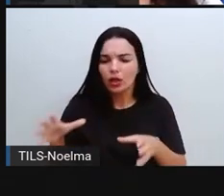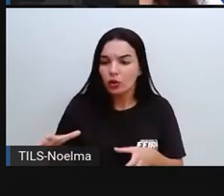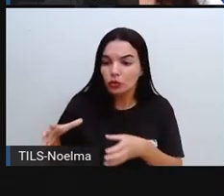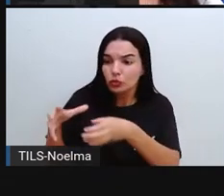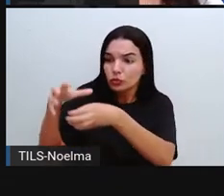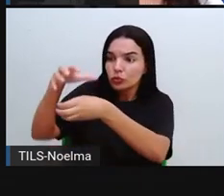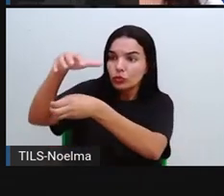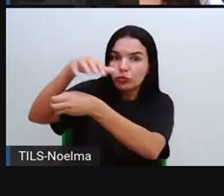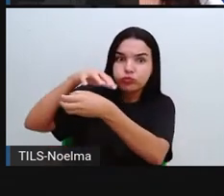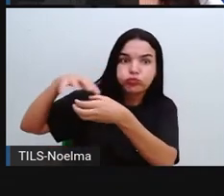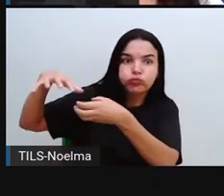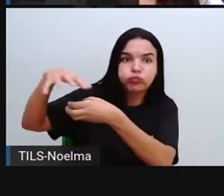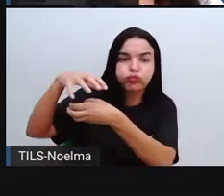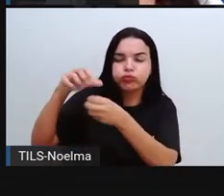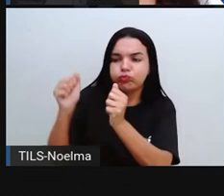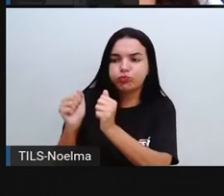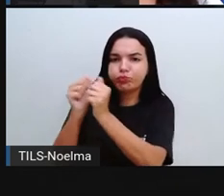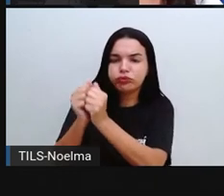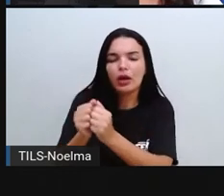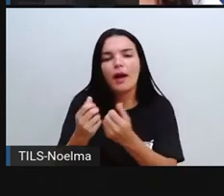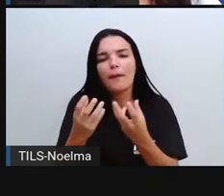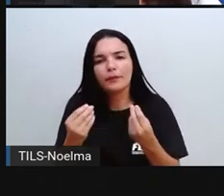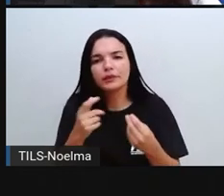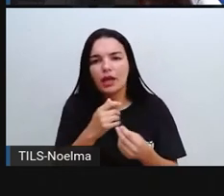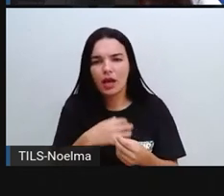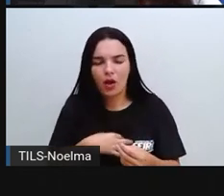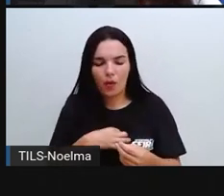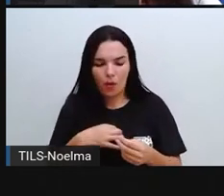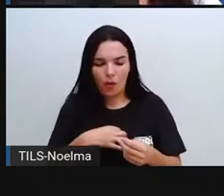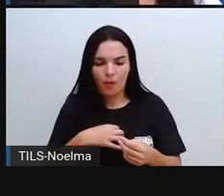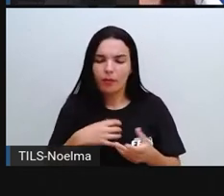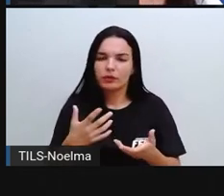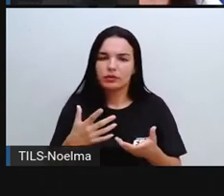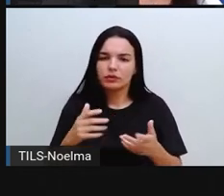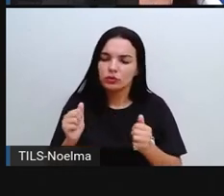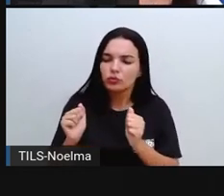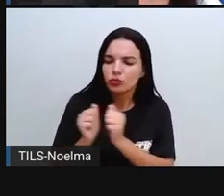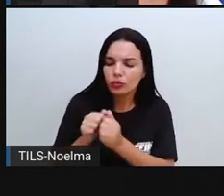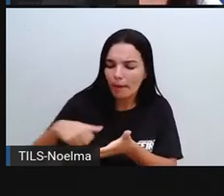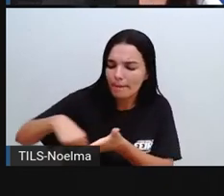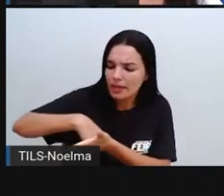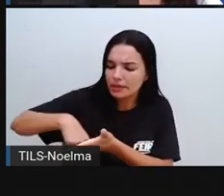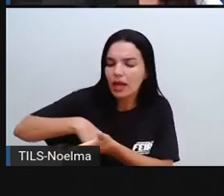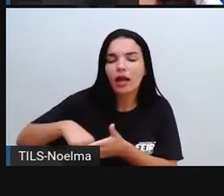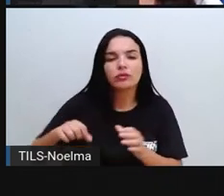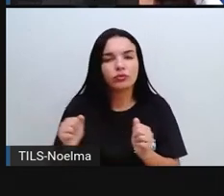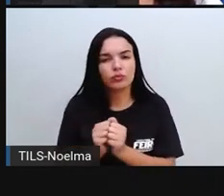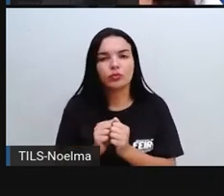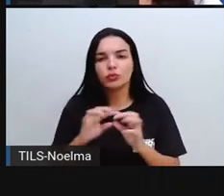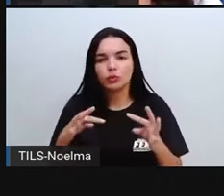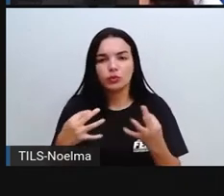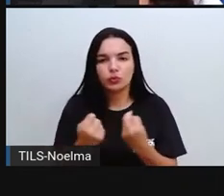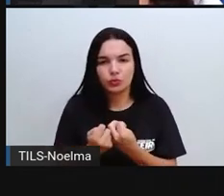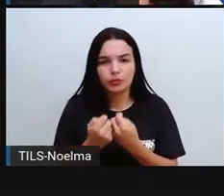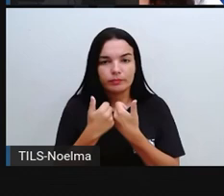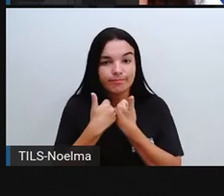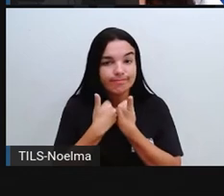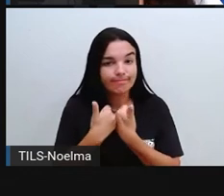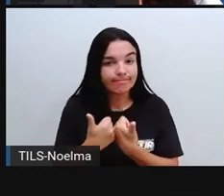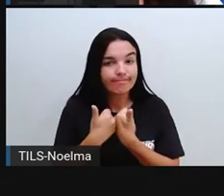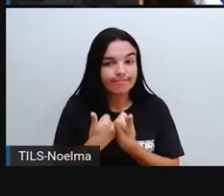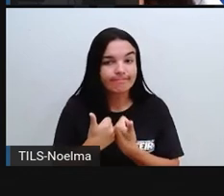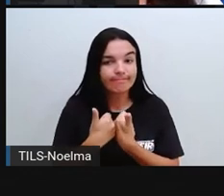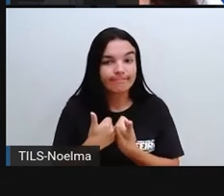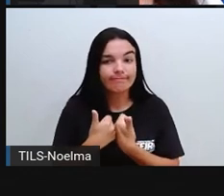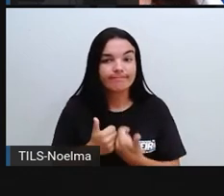então, ah, hoje eu vou passar uma bermuda, amanhã eu vou passar uma blusa, depois eu passo um vestido. Então, tenta acumular tanto para lavar quanto